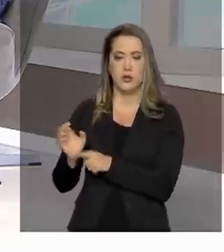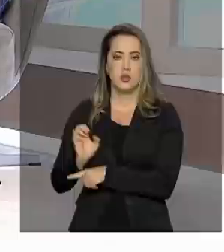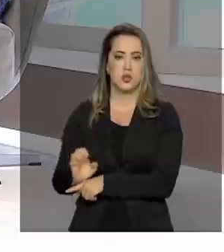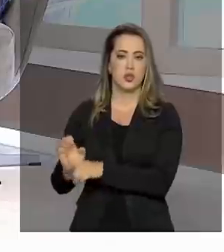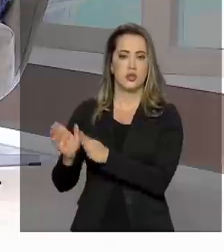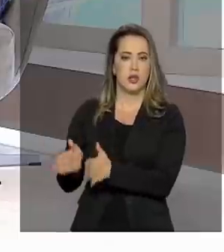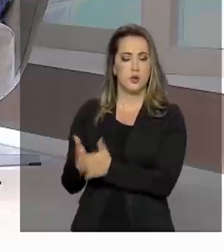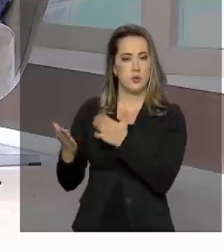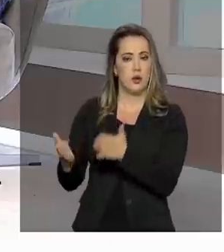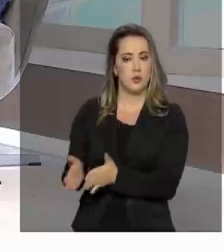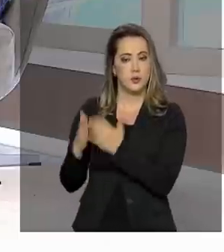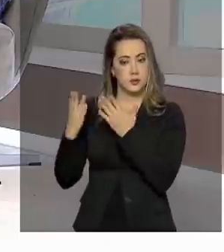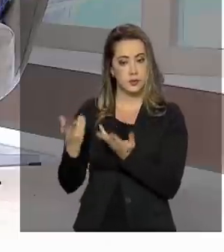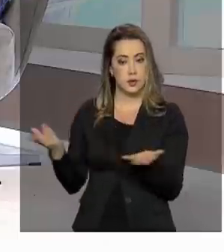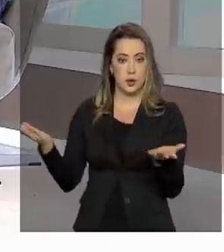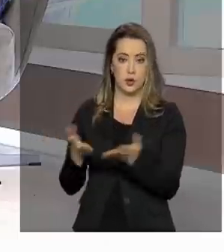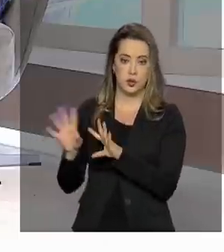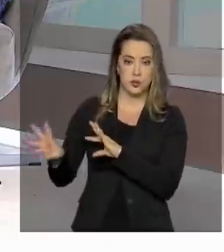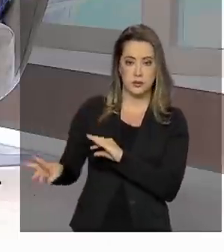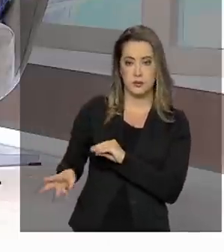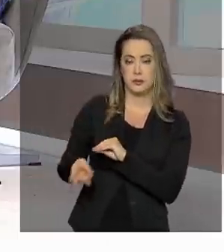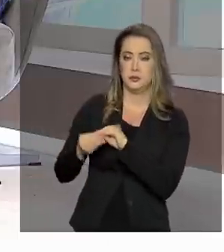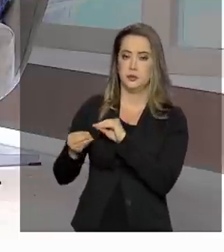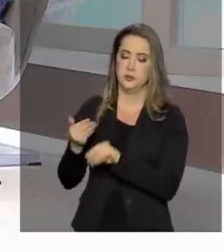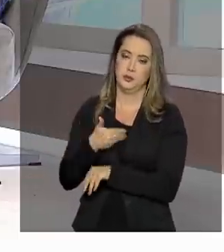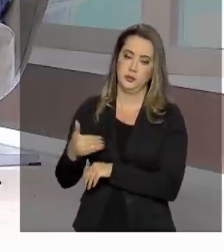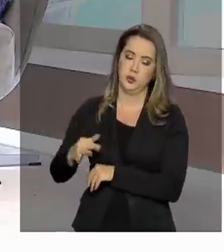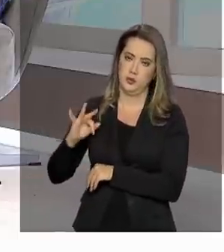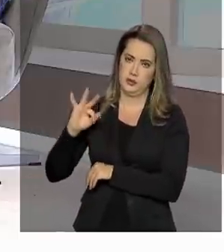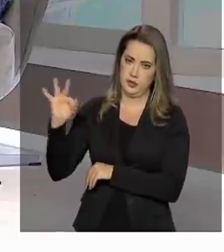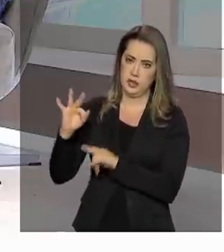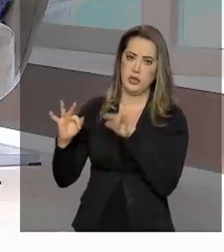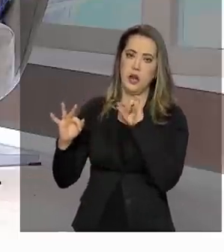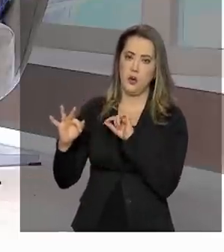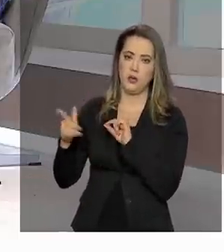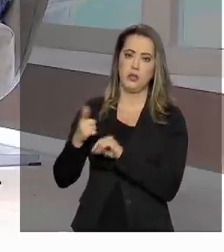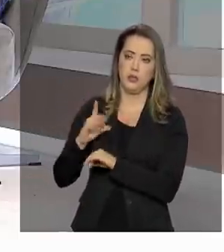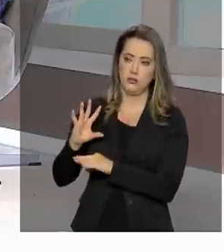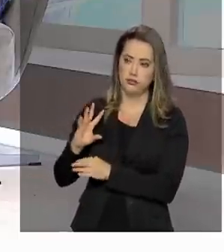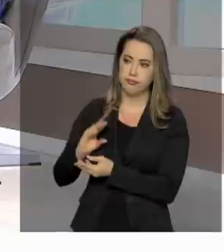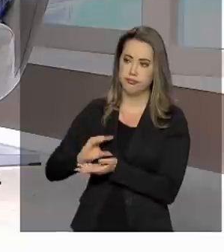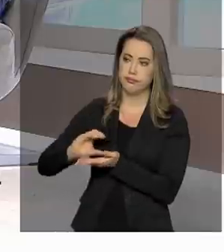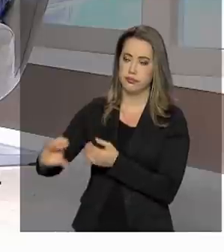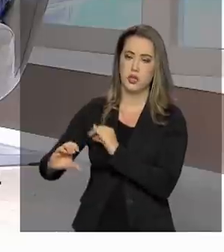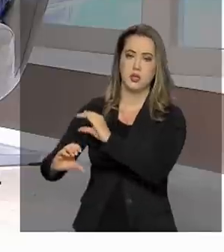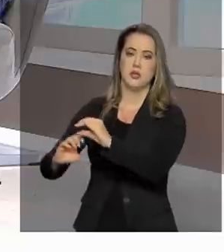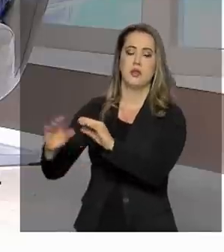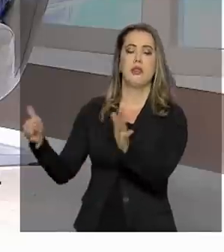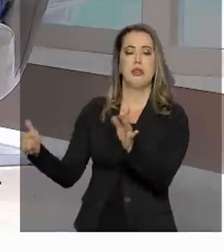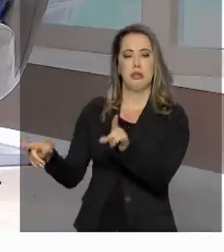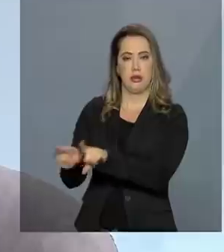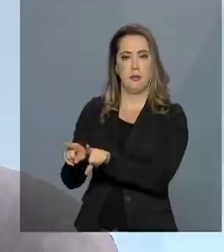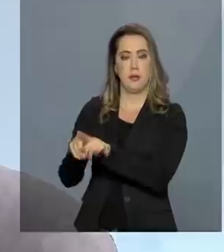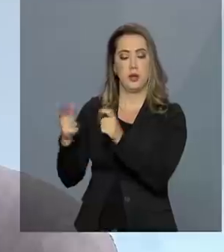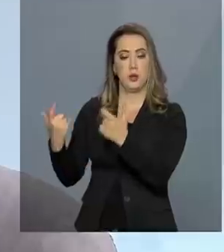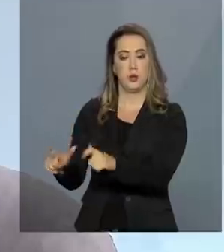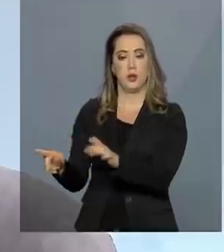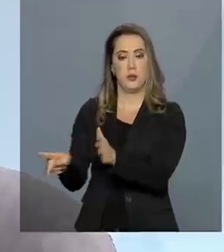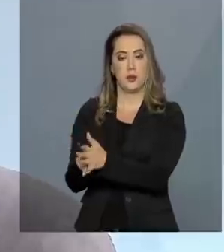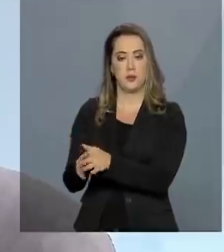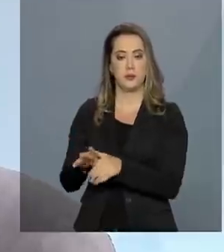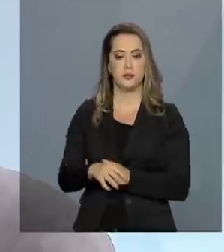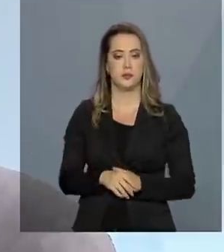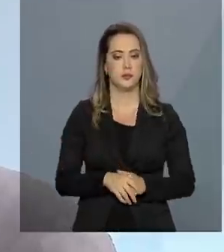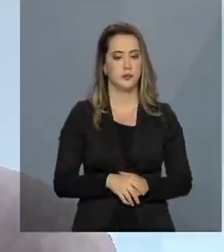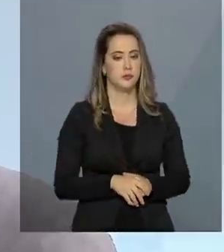mais pobres e, com essa complementação da União, eles vão ter essa complementação também ali nas escolas. No